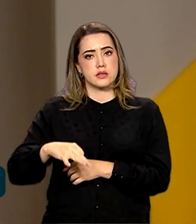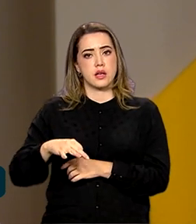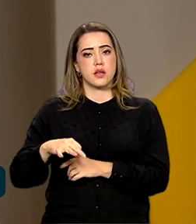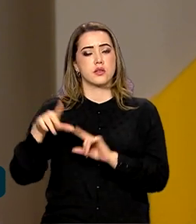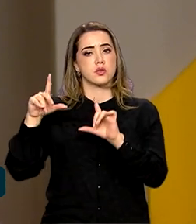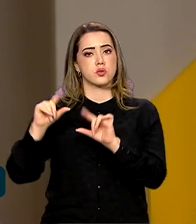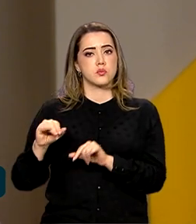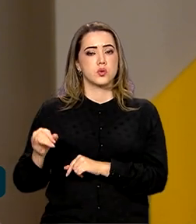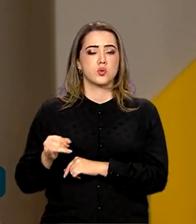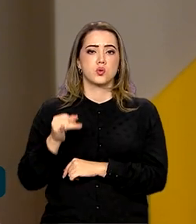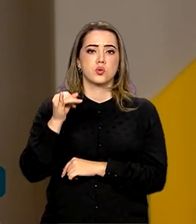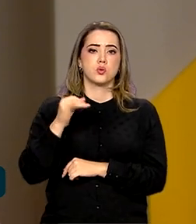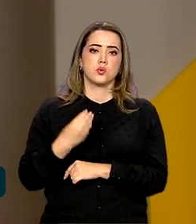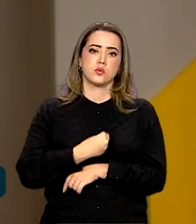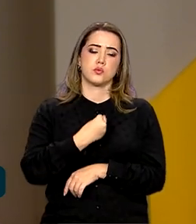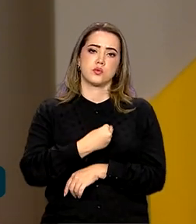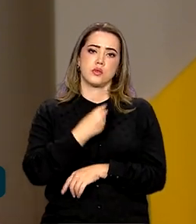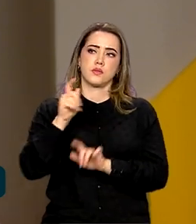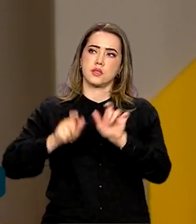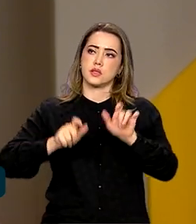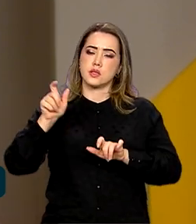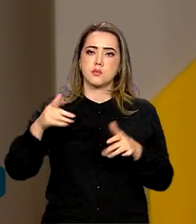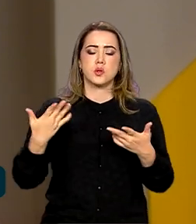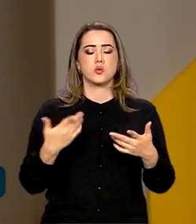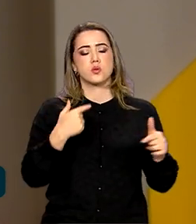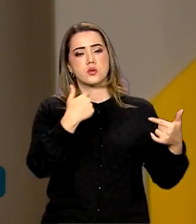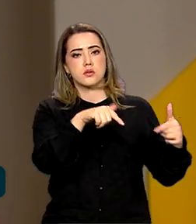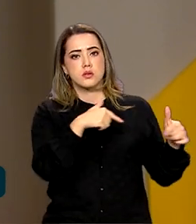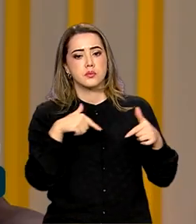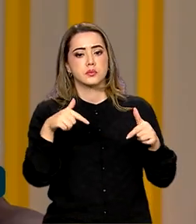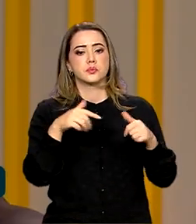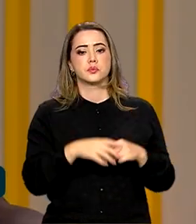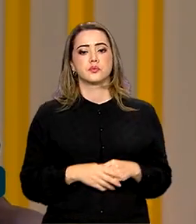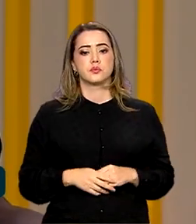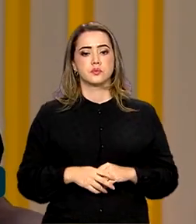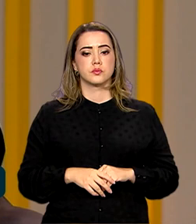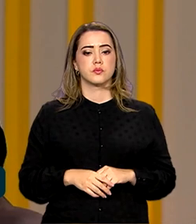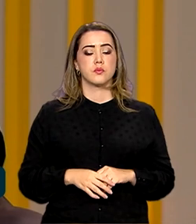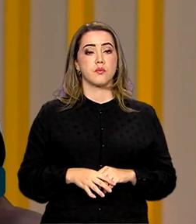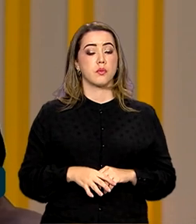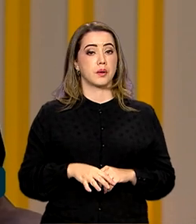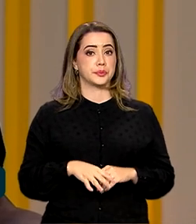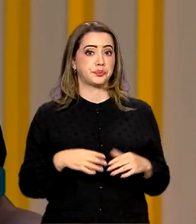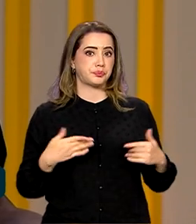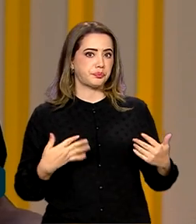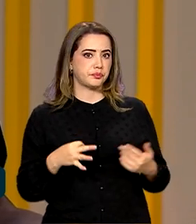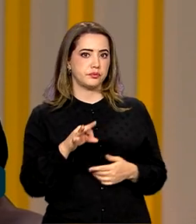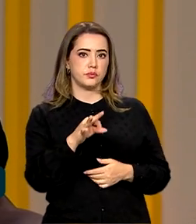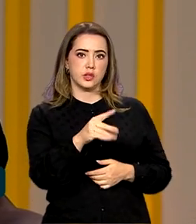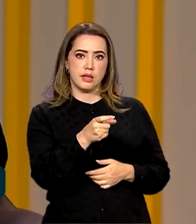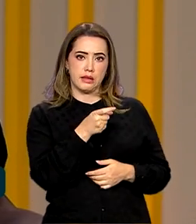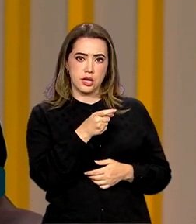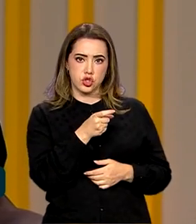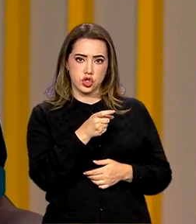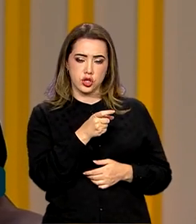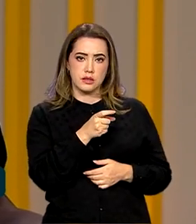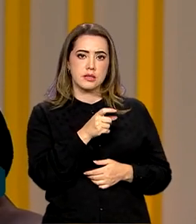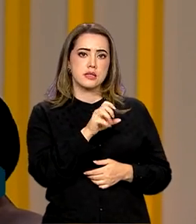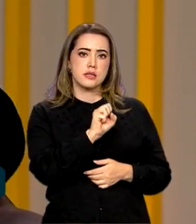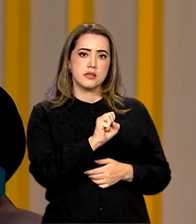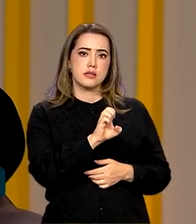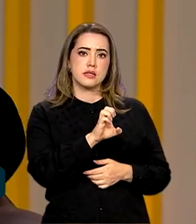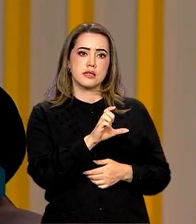redução de juros na vida do consumidor, do trabalhador? A taxa selic, que é a chamada taxa de juros de política